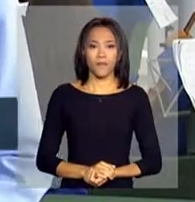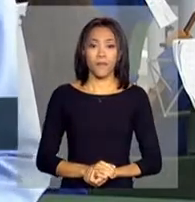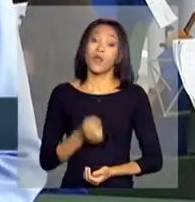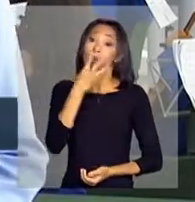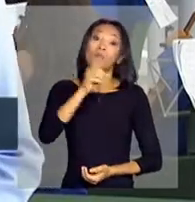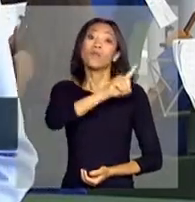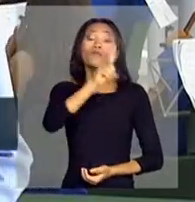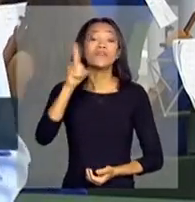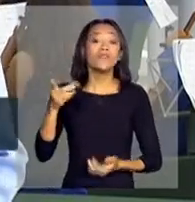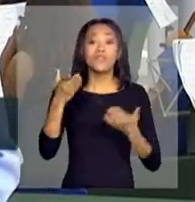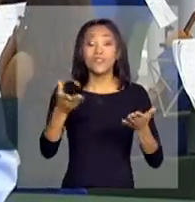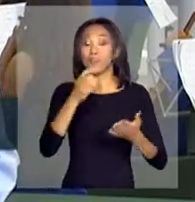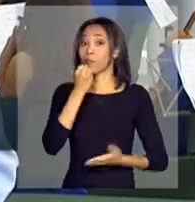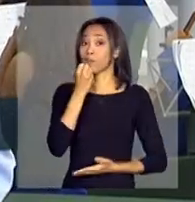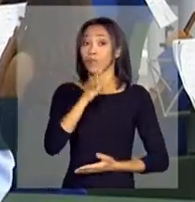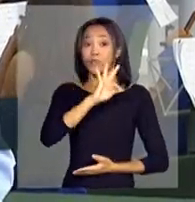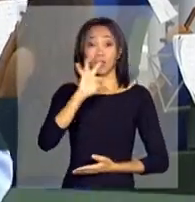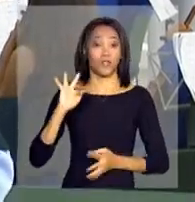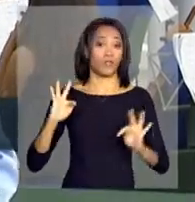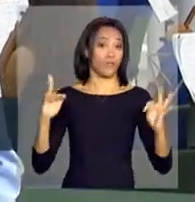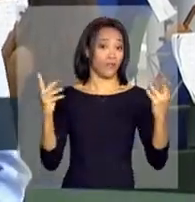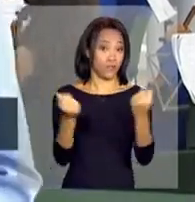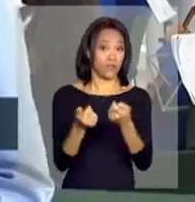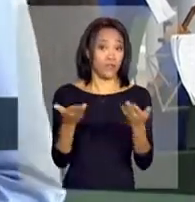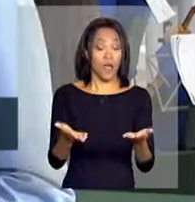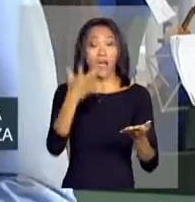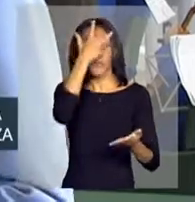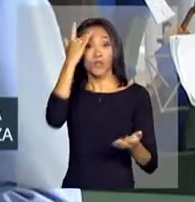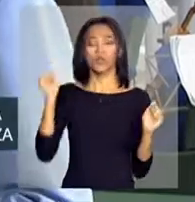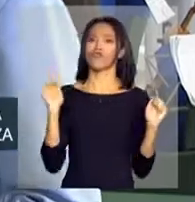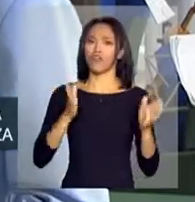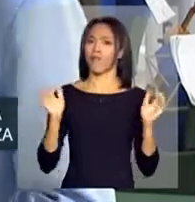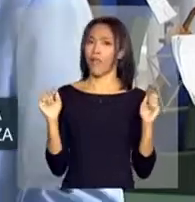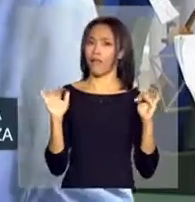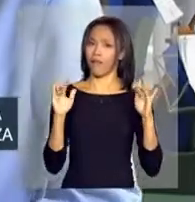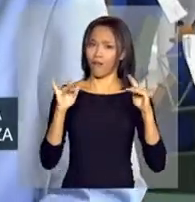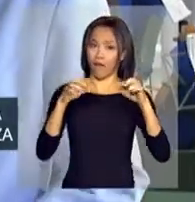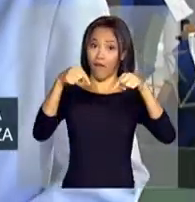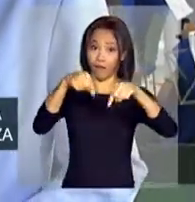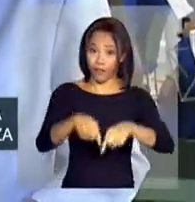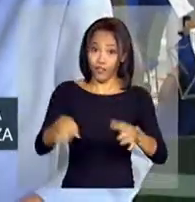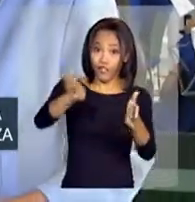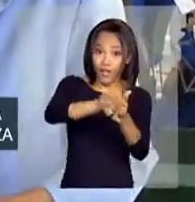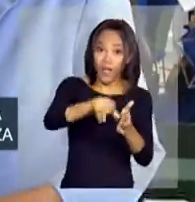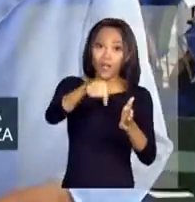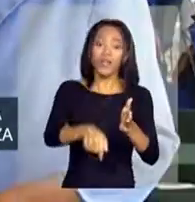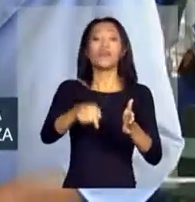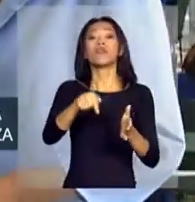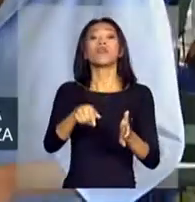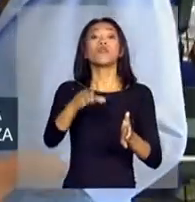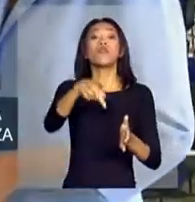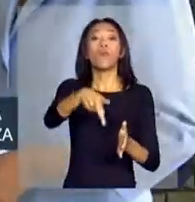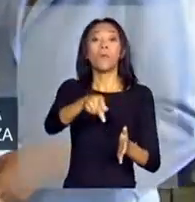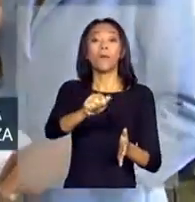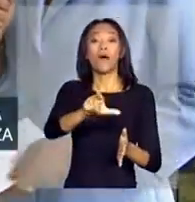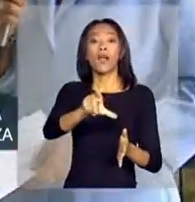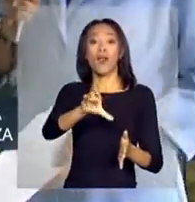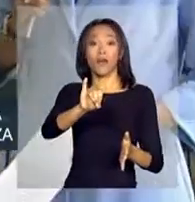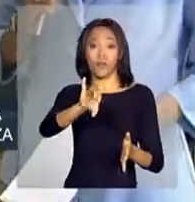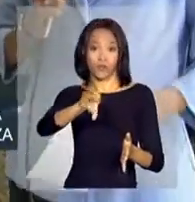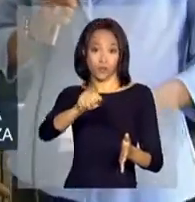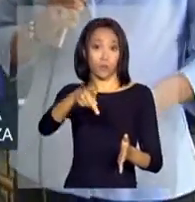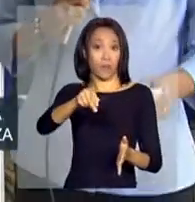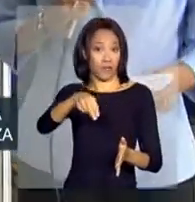Bom dia, Malu. Bom dia a todos. Olha, as pessoas começam a chegar aqui no Salão Nobre do Palácio do